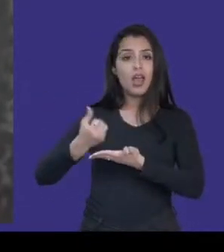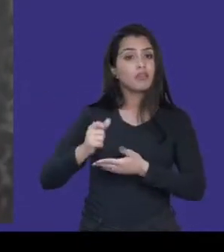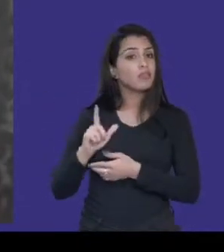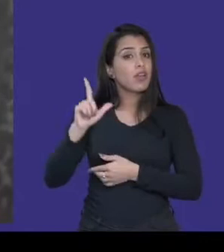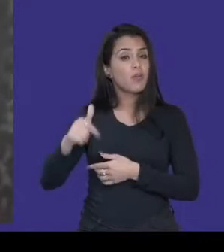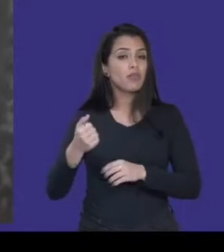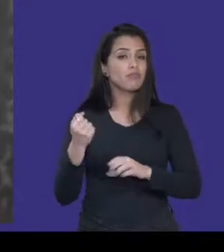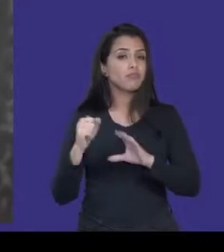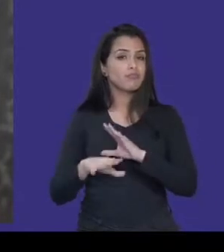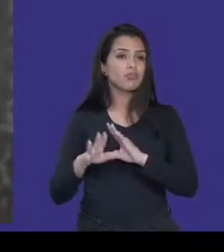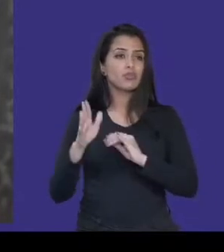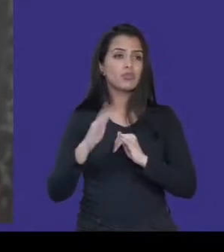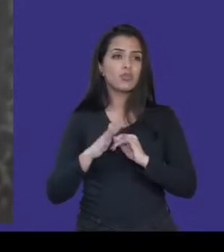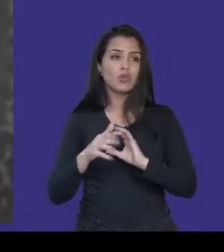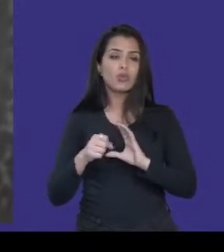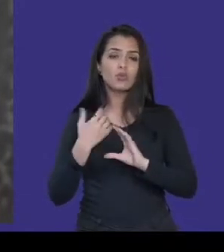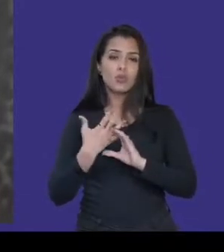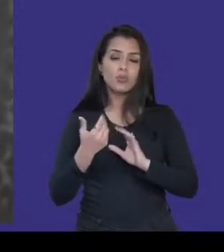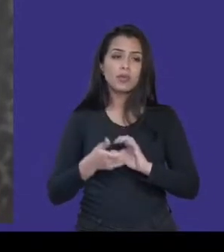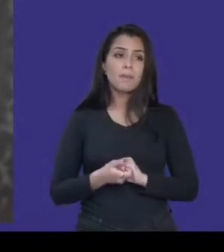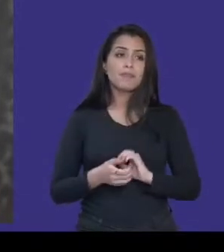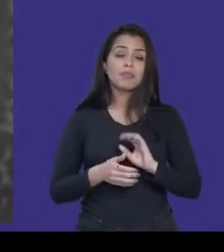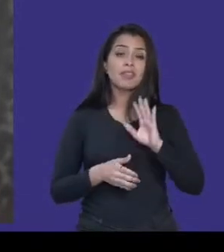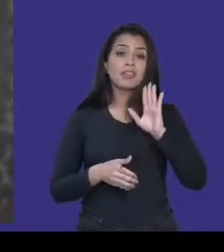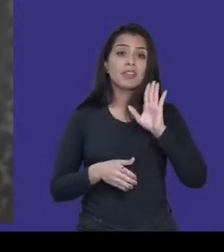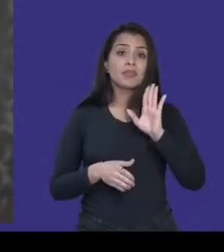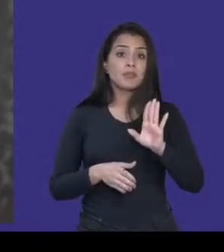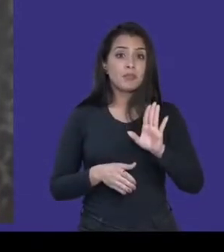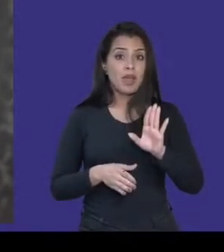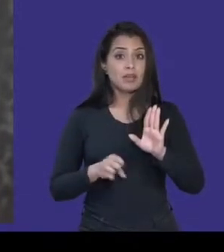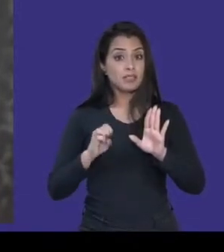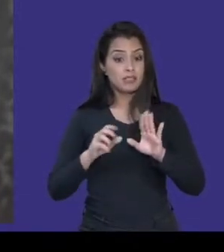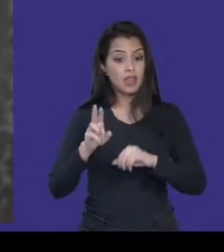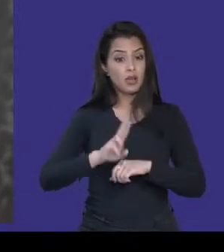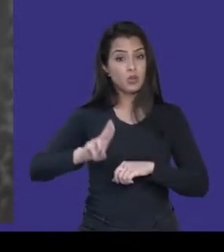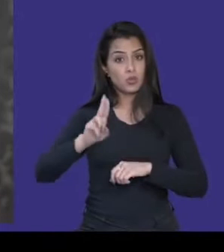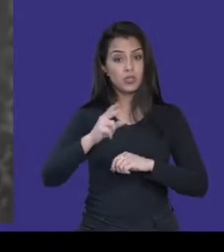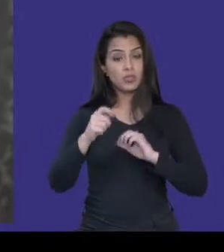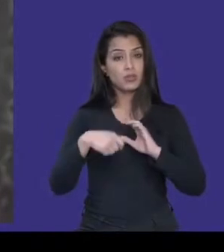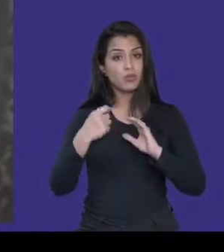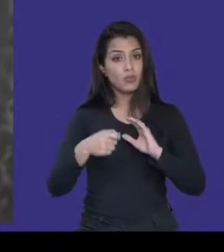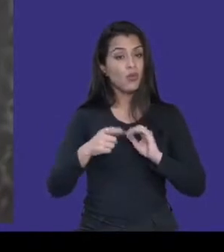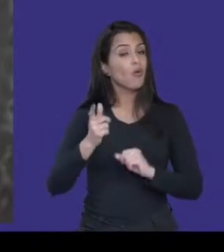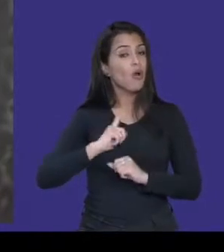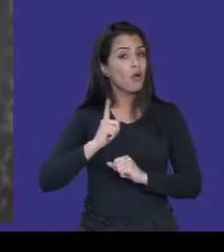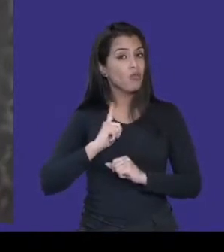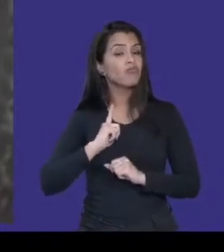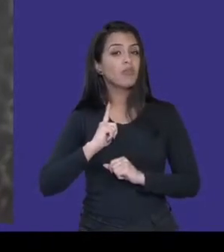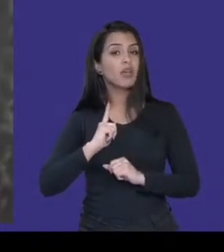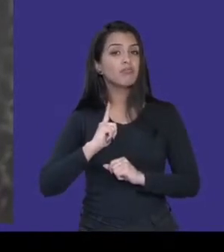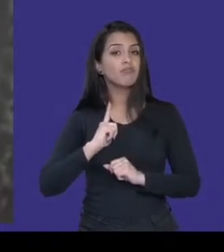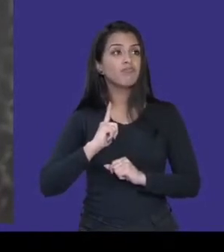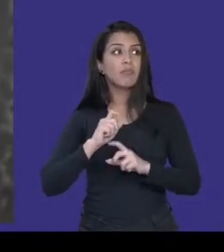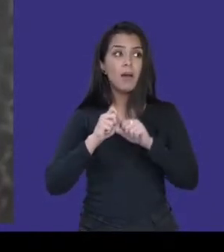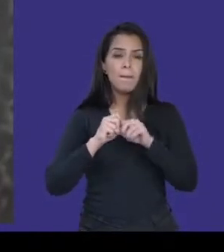se nós estamos usando o vídeo, eu, além do conteúdo em áudio, eu posso ampliar essa inclusão. Já pensou em